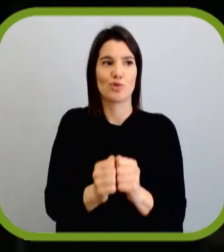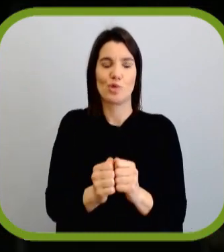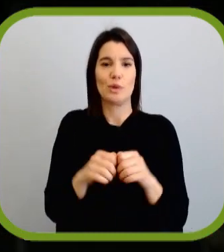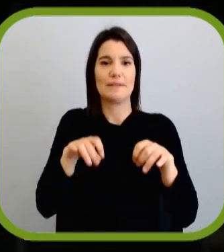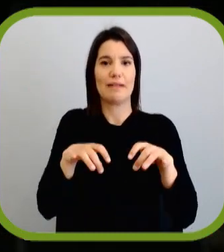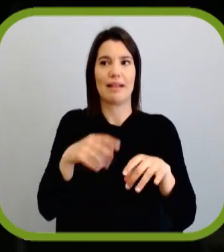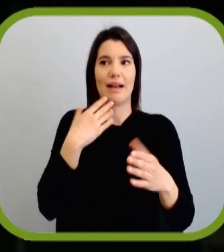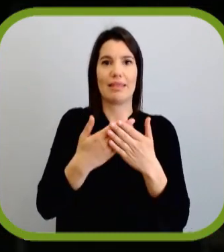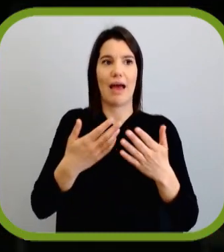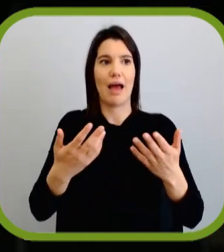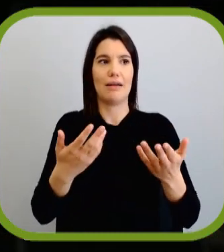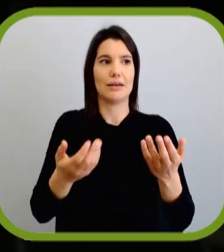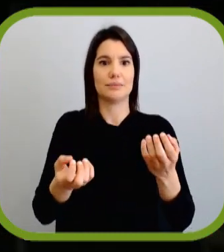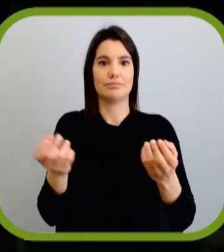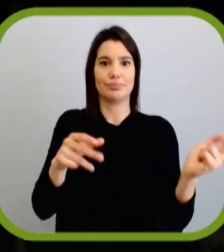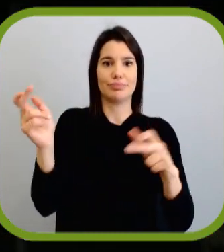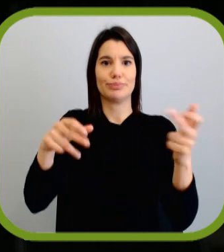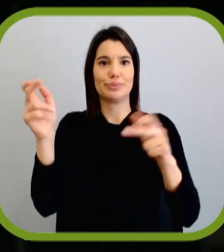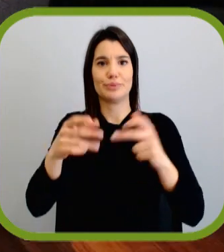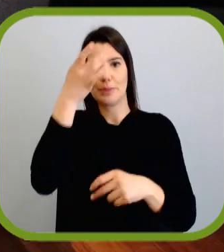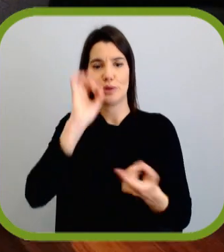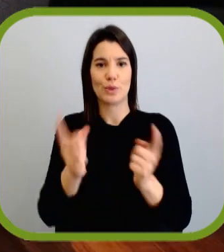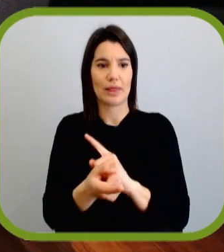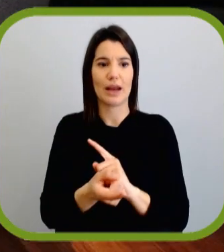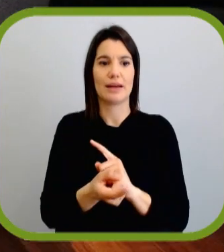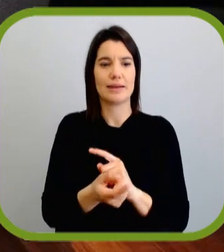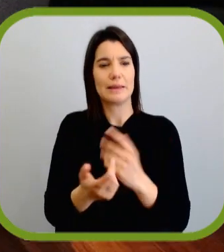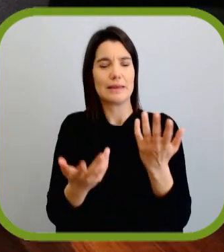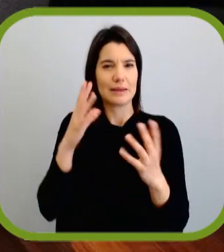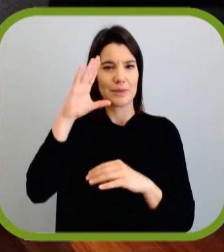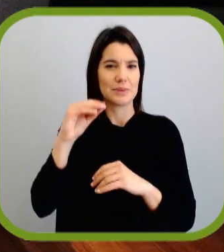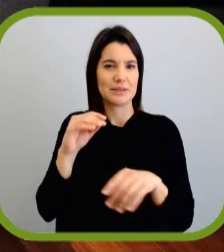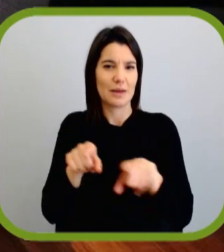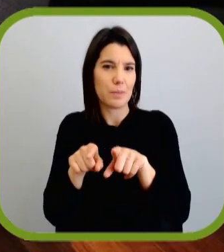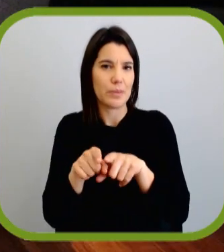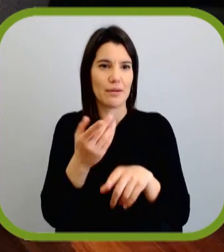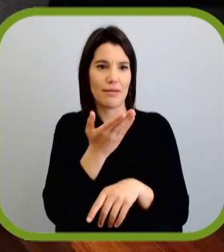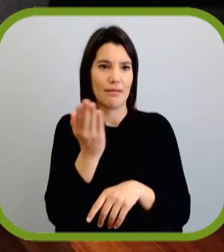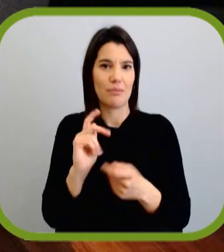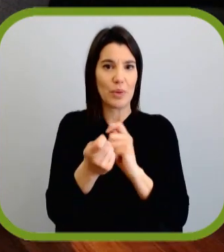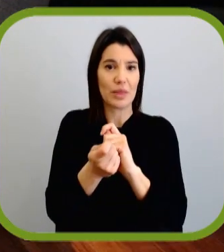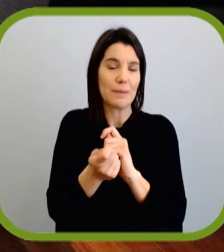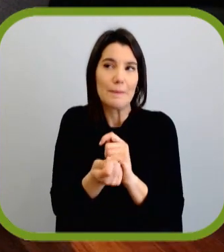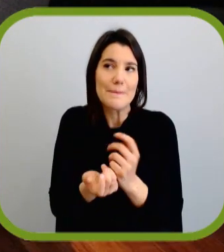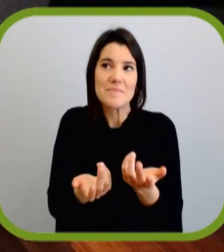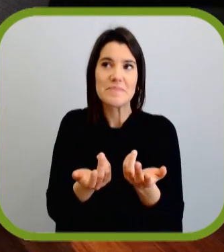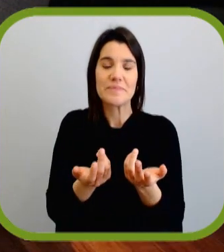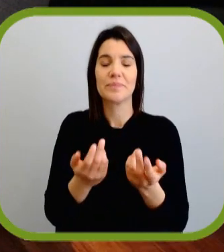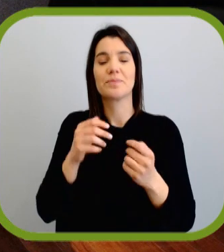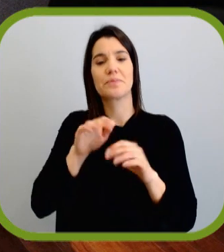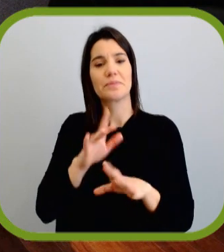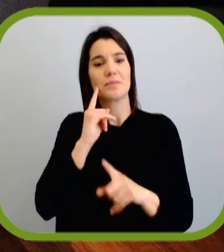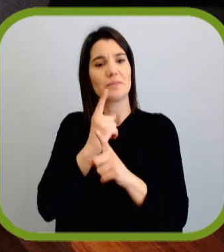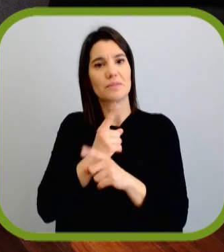para não provocar reações contrárias. Portanto, não sei se há mesmo um fenómeno que altere isso.